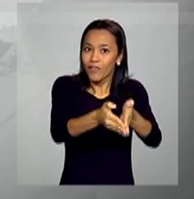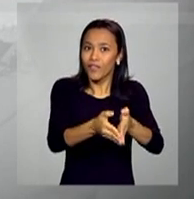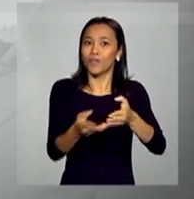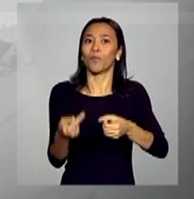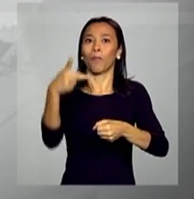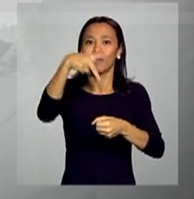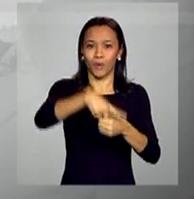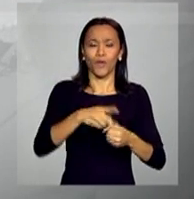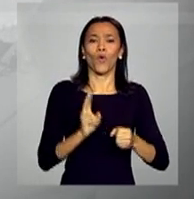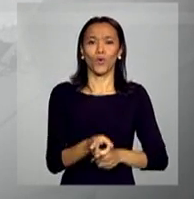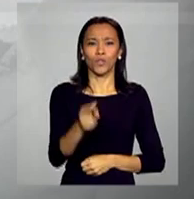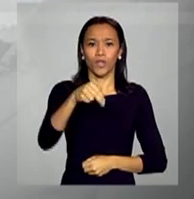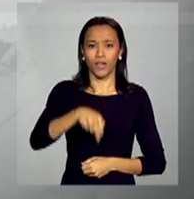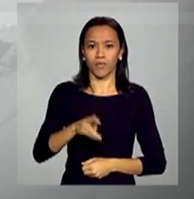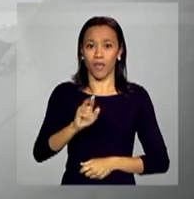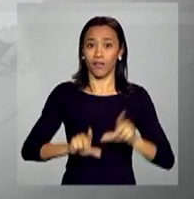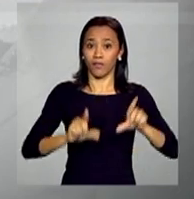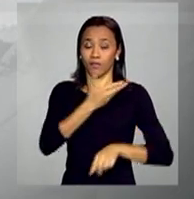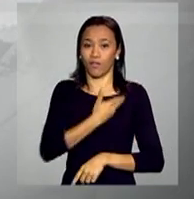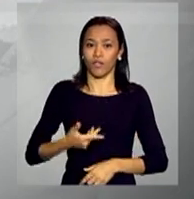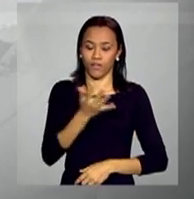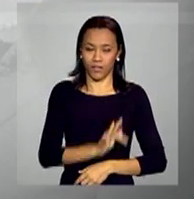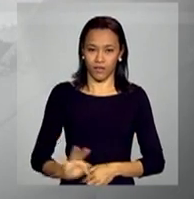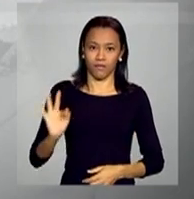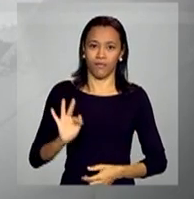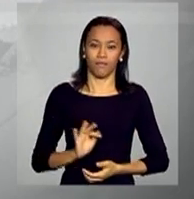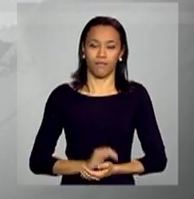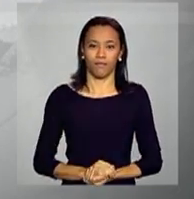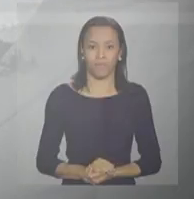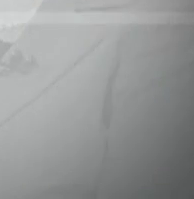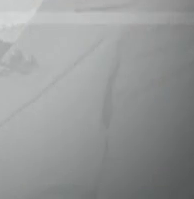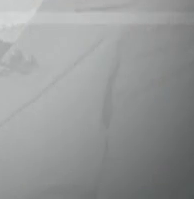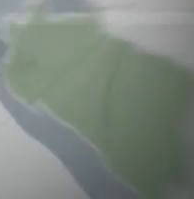Palmares. Continue com a gente, a NBR e a TV do Governo Federal.